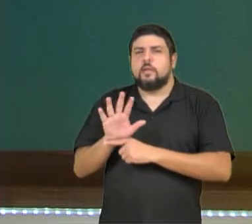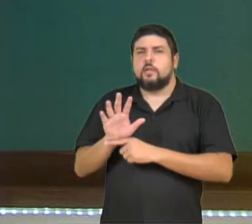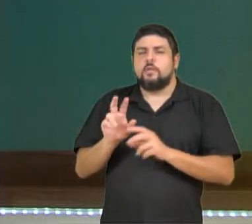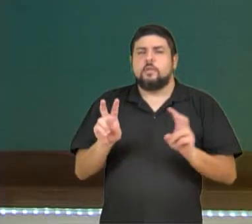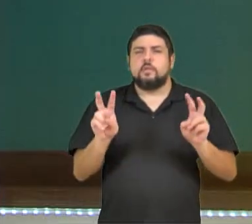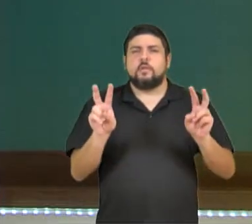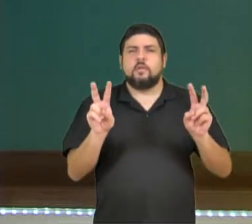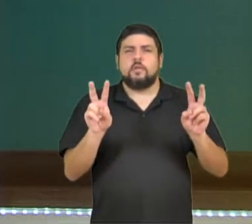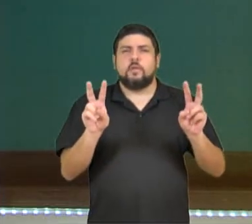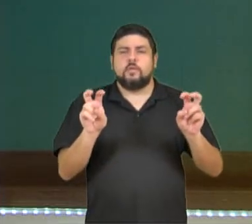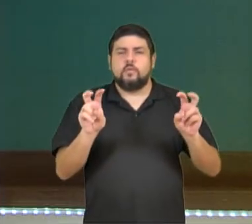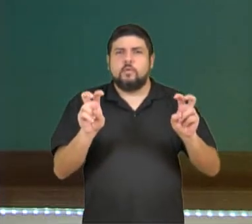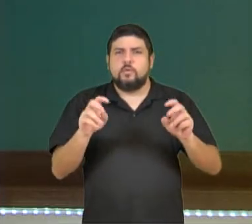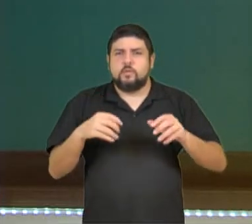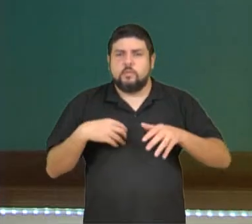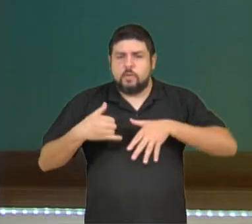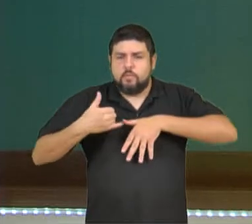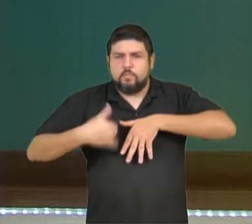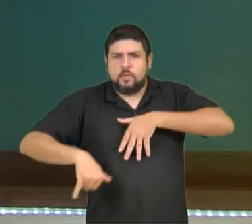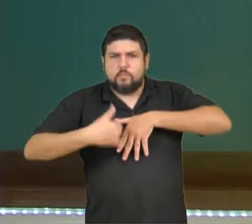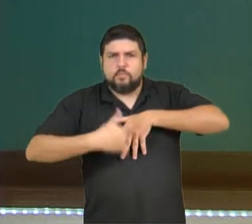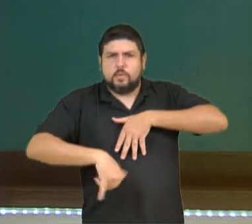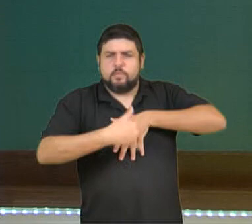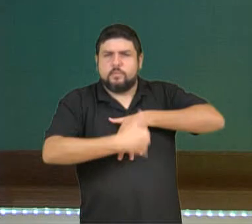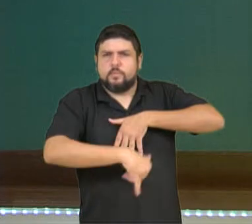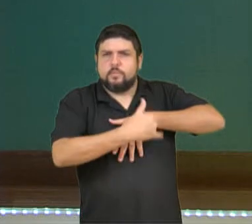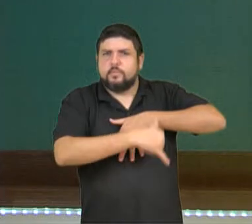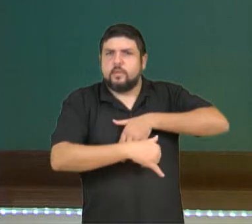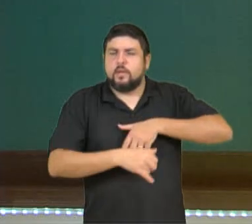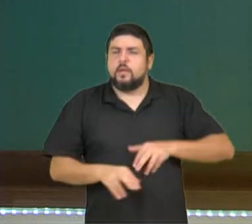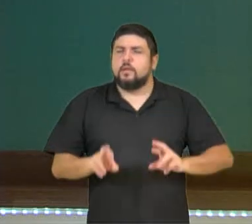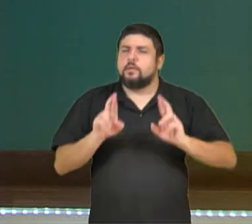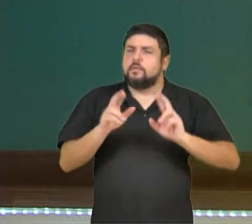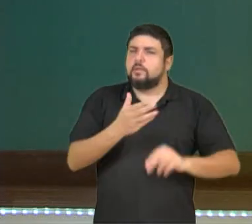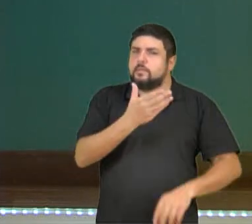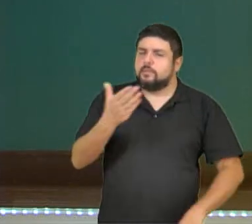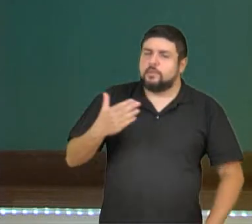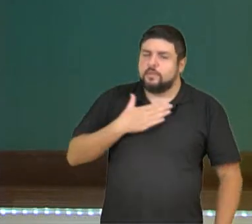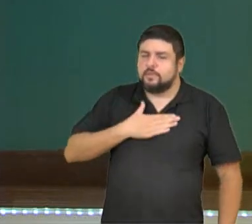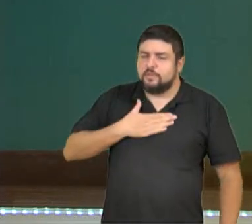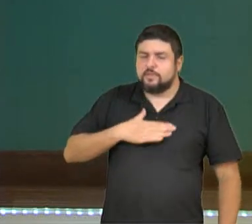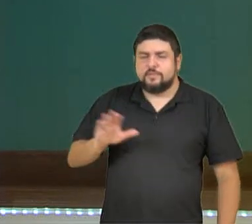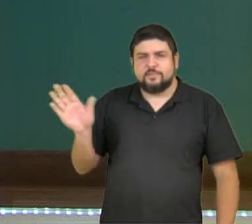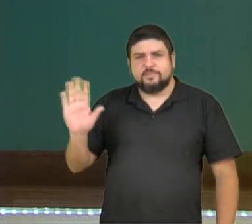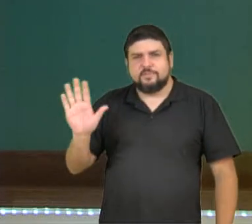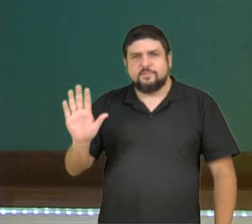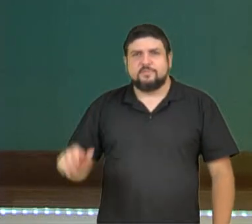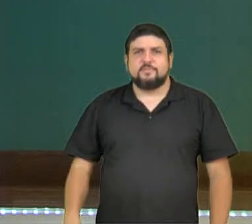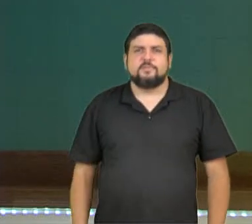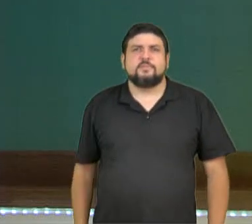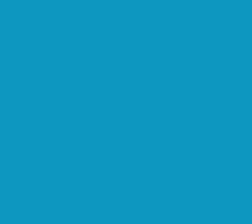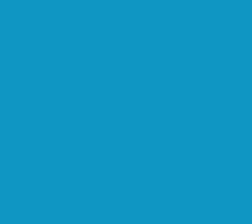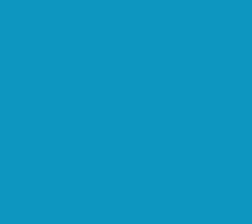sobre o sistema linfático, espero que você tenha gostado e até breve!